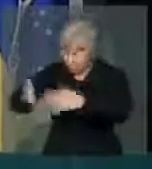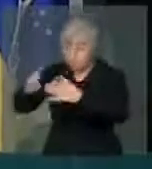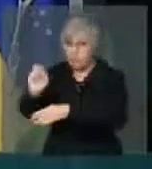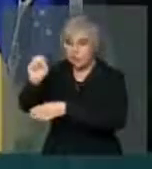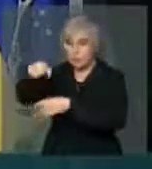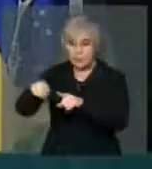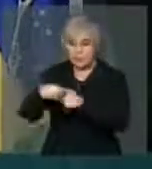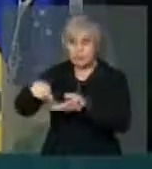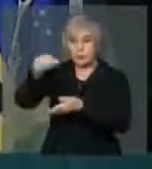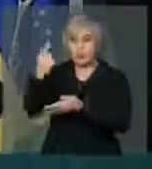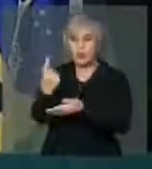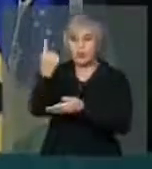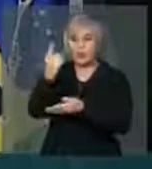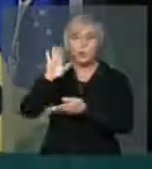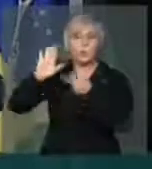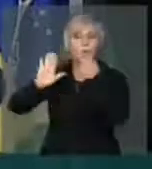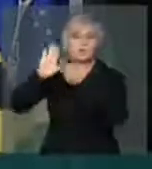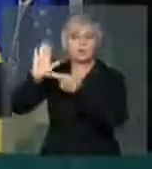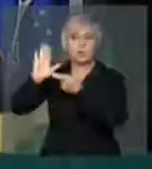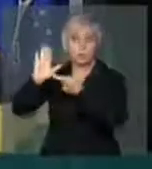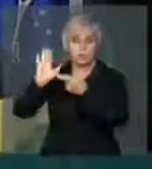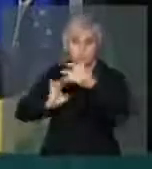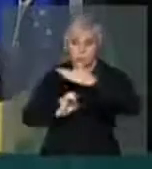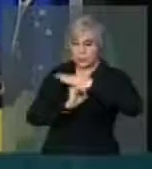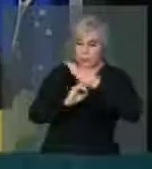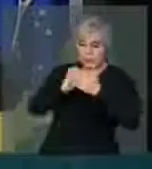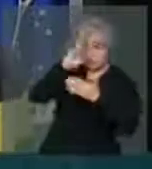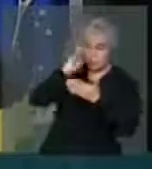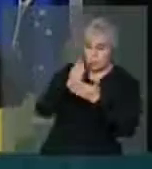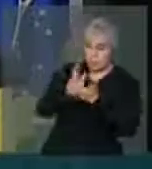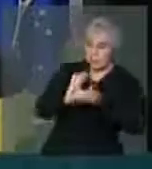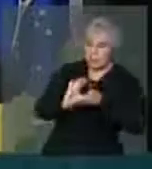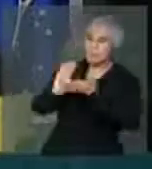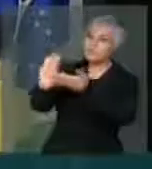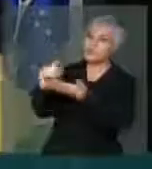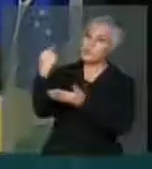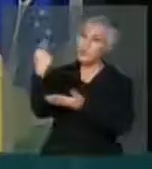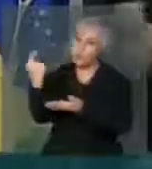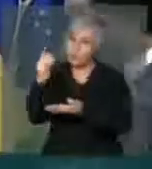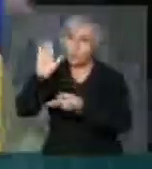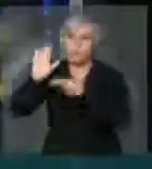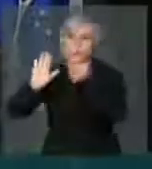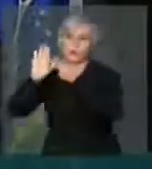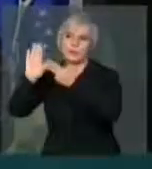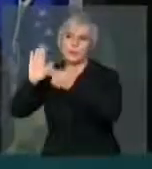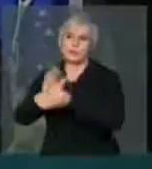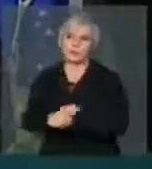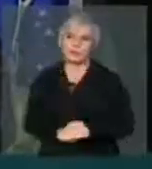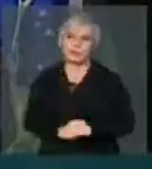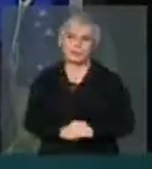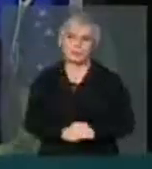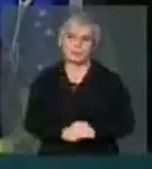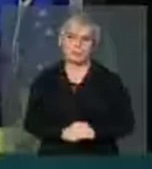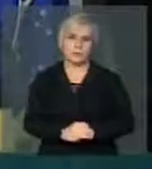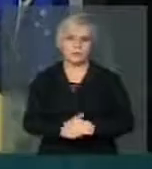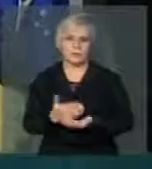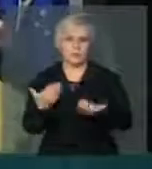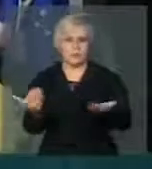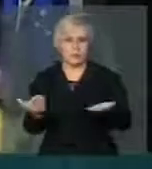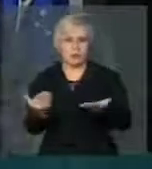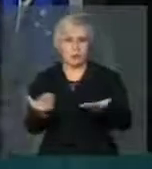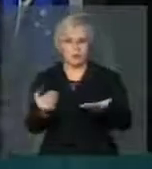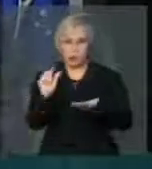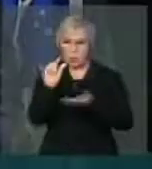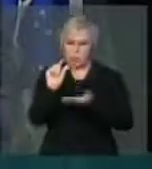um para doar. Escolha aquele que defenda os princípios e os valores que aquela empresa defende. E não um